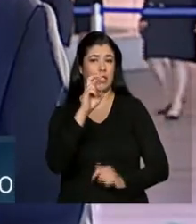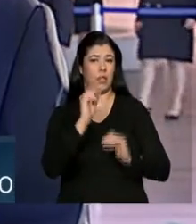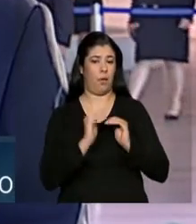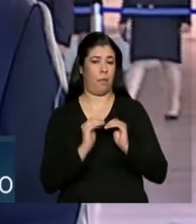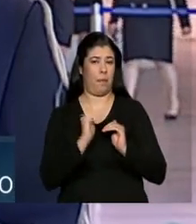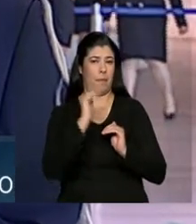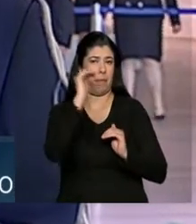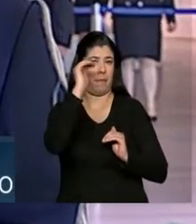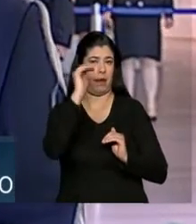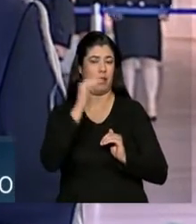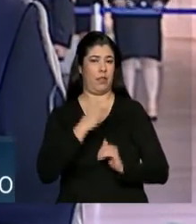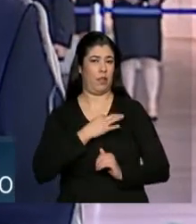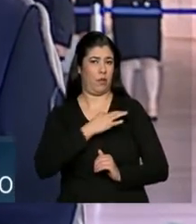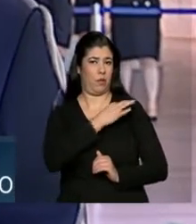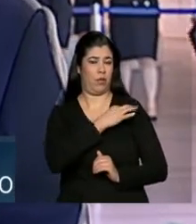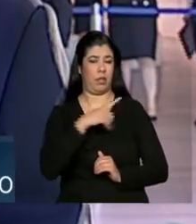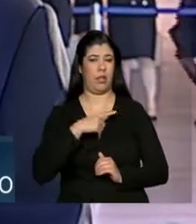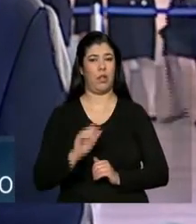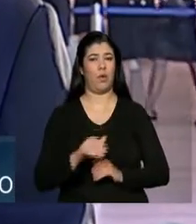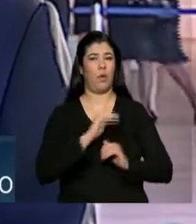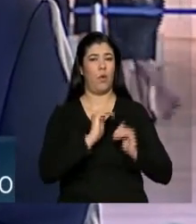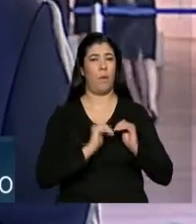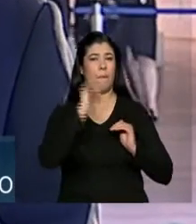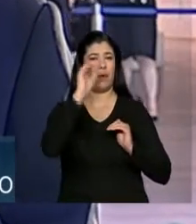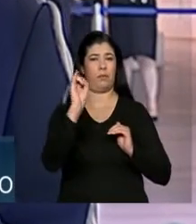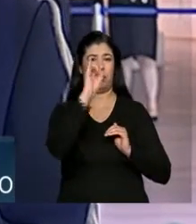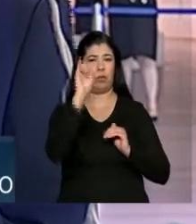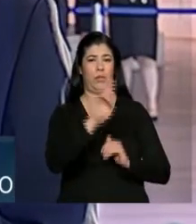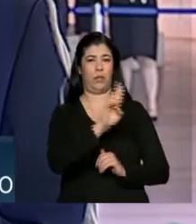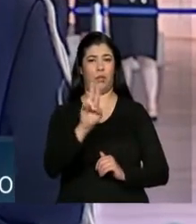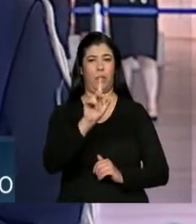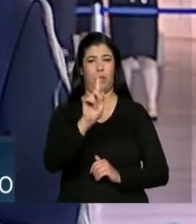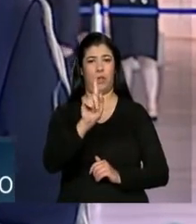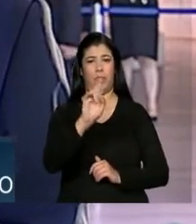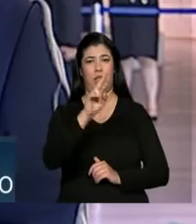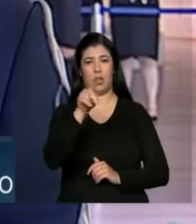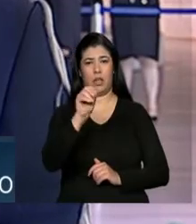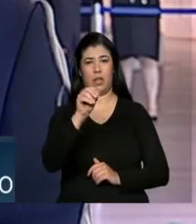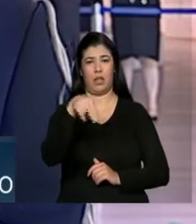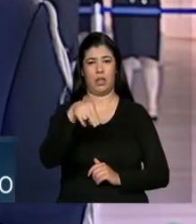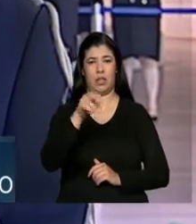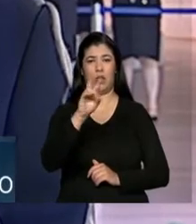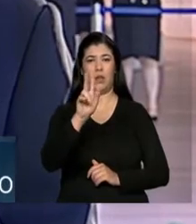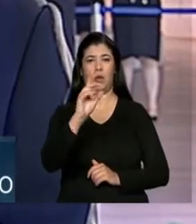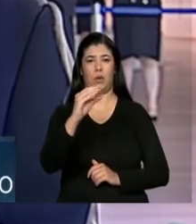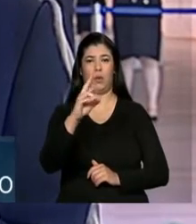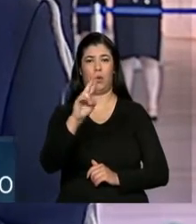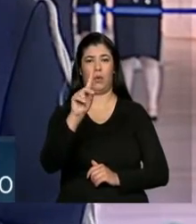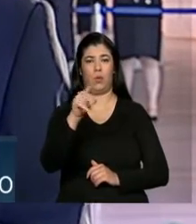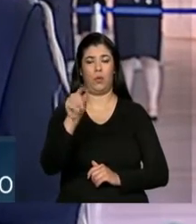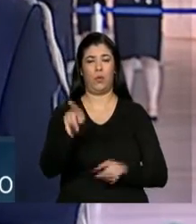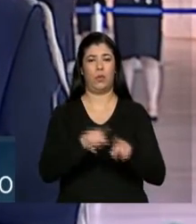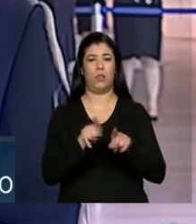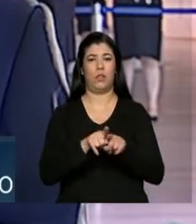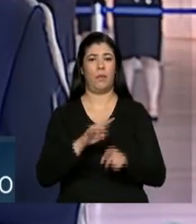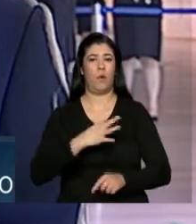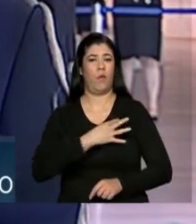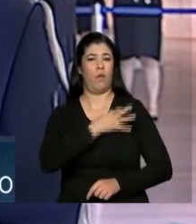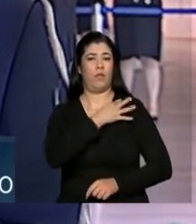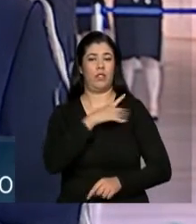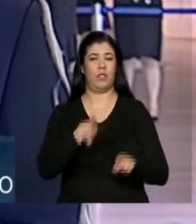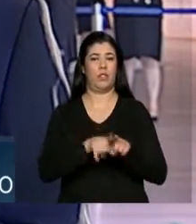distinção. O de Gran Cruz, o mais alto, seguido de grande oficial, comendador, oficial e